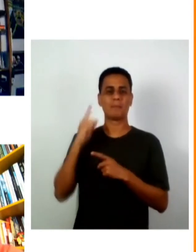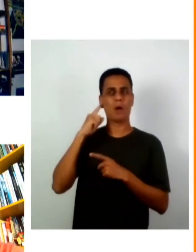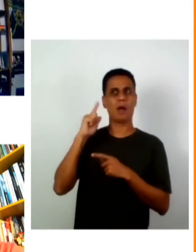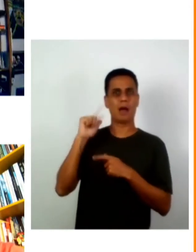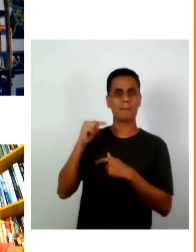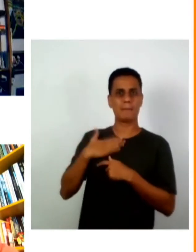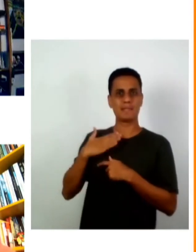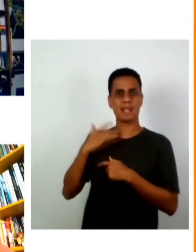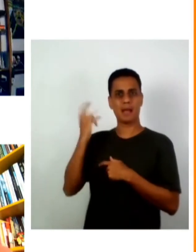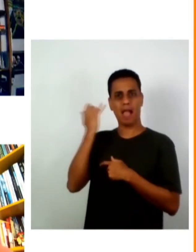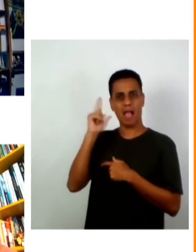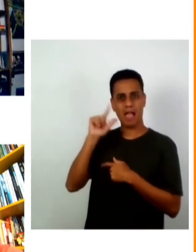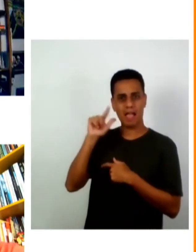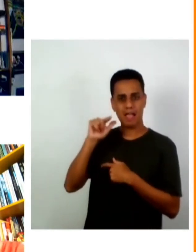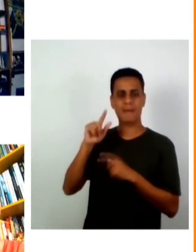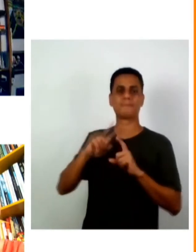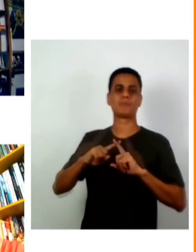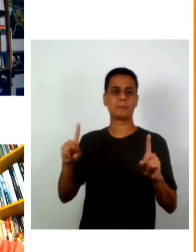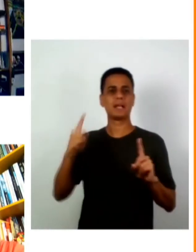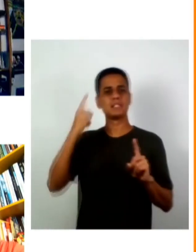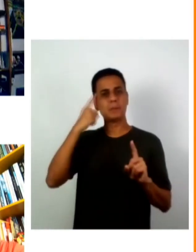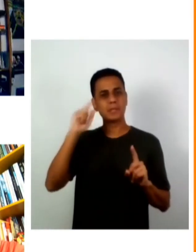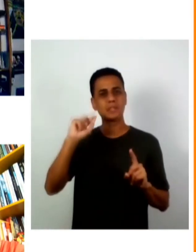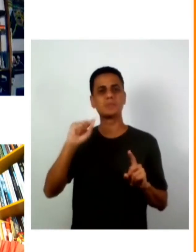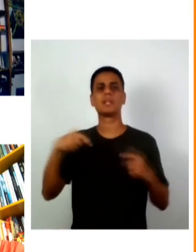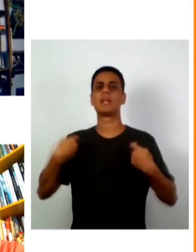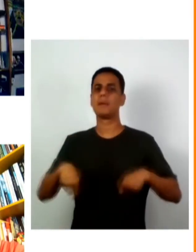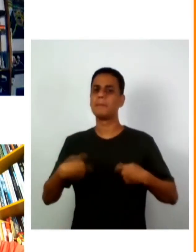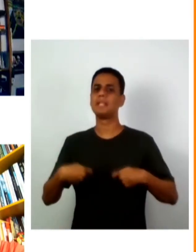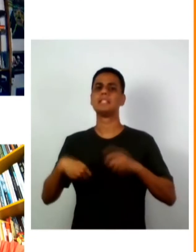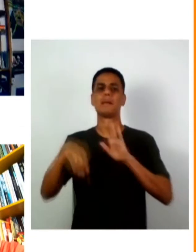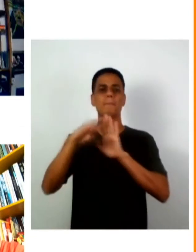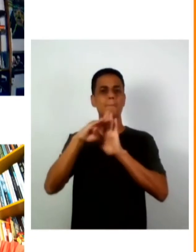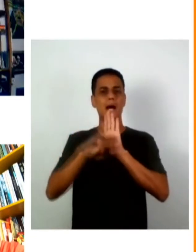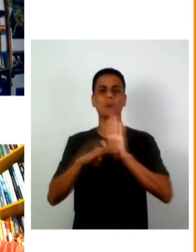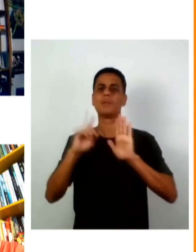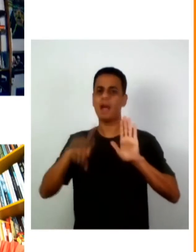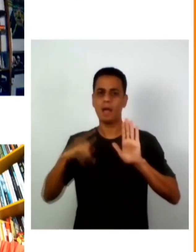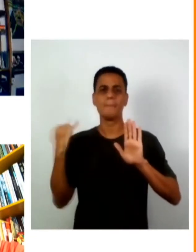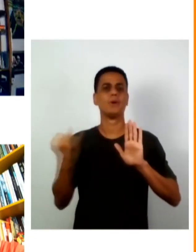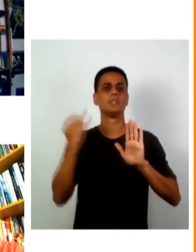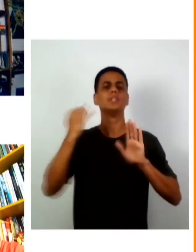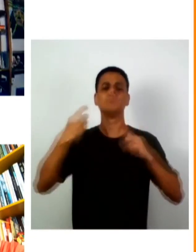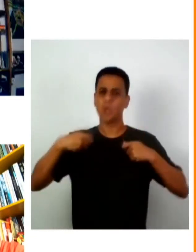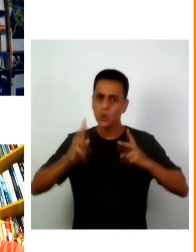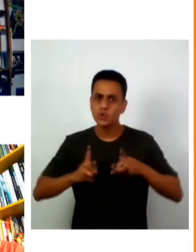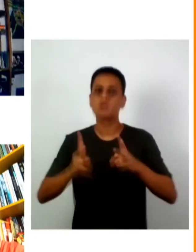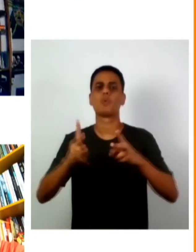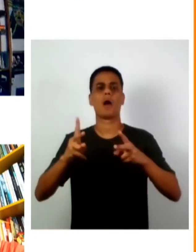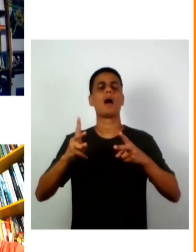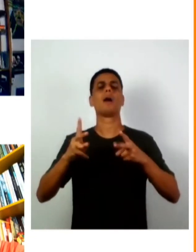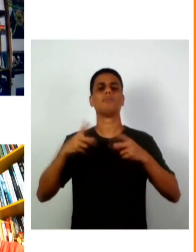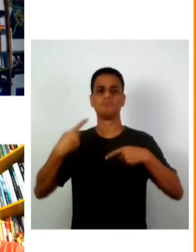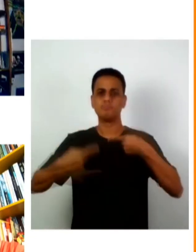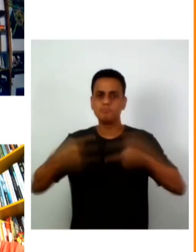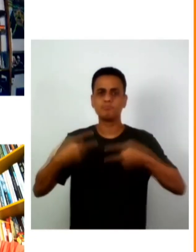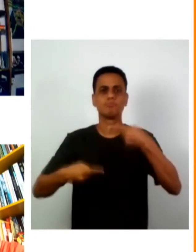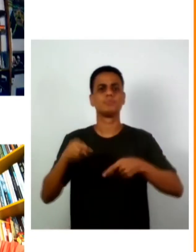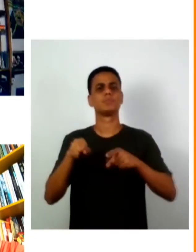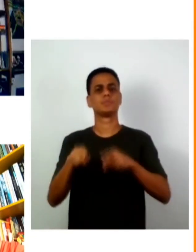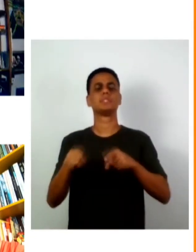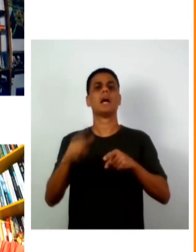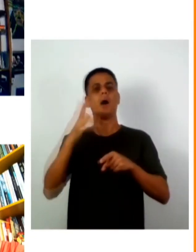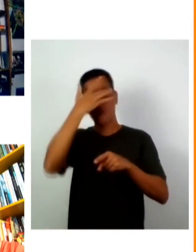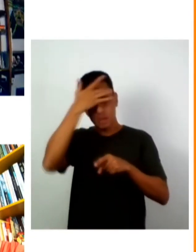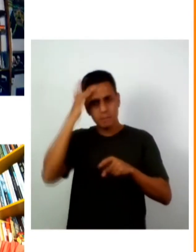essa pauta ela não sumir ela continuar sendo uma pauta importante e a partir daí colocar essas pessoas em lugares de decisão de